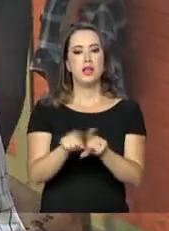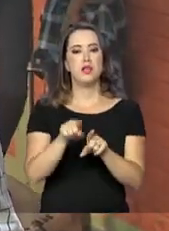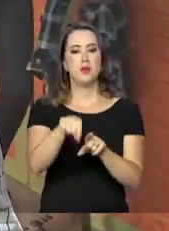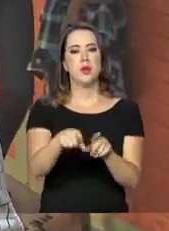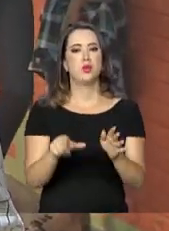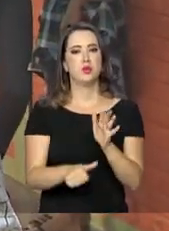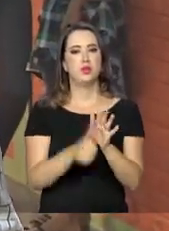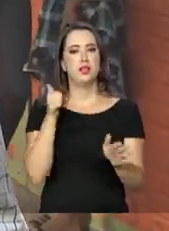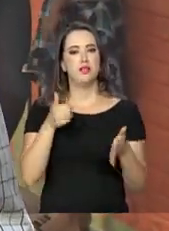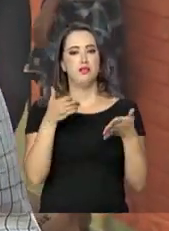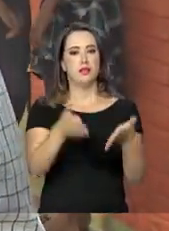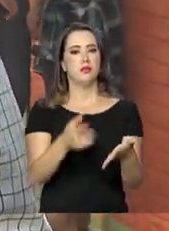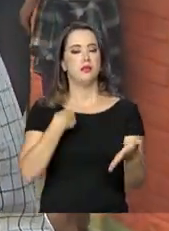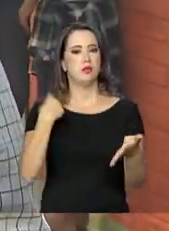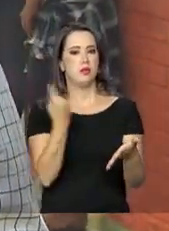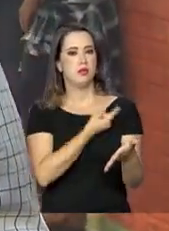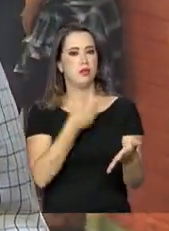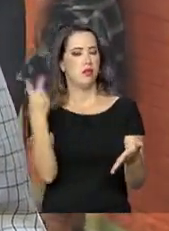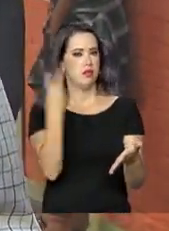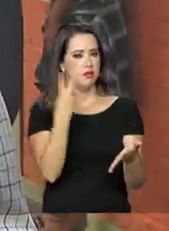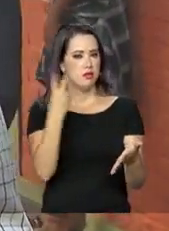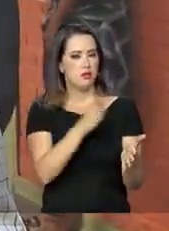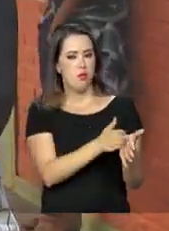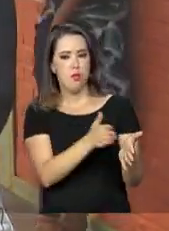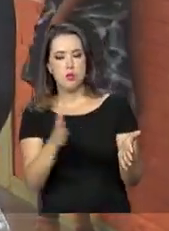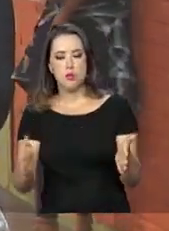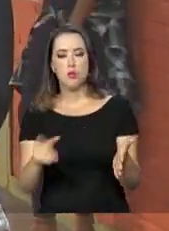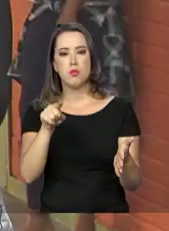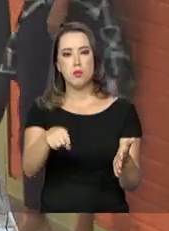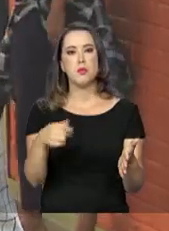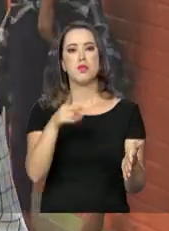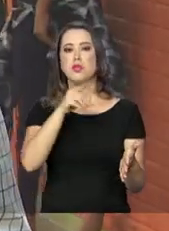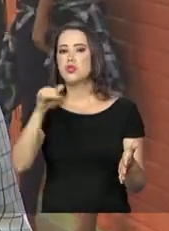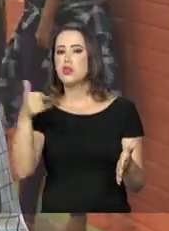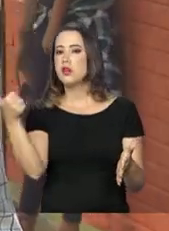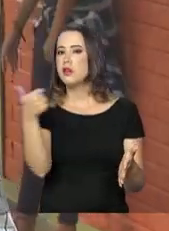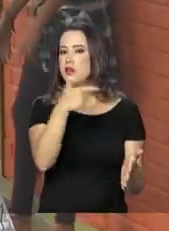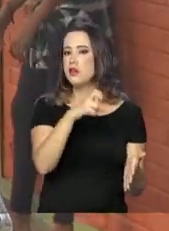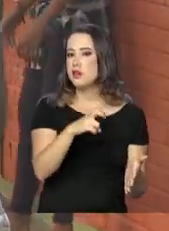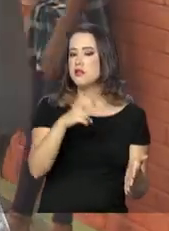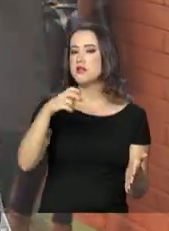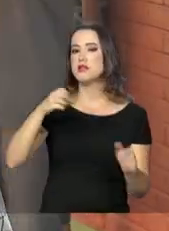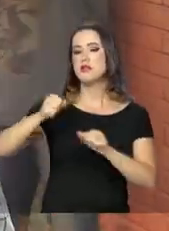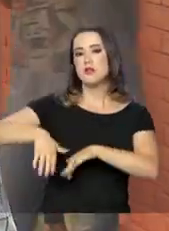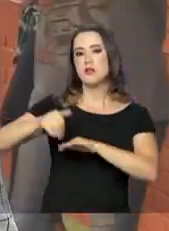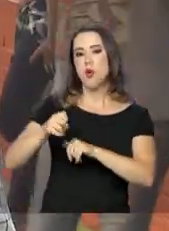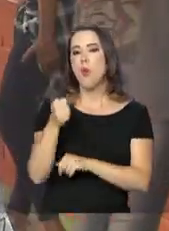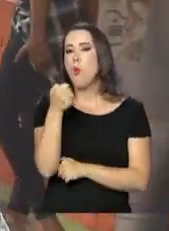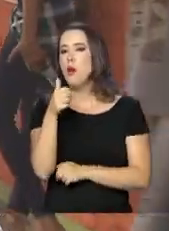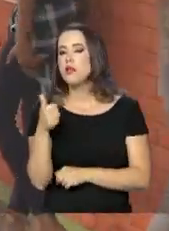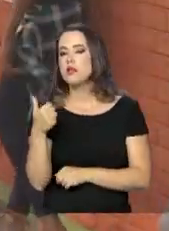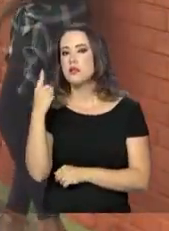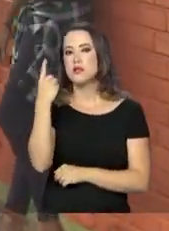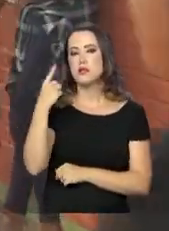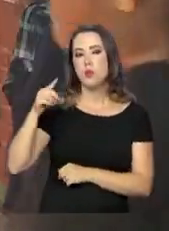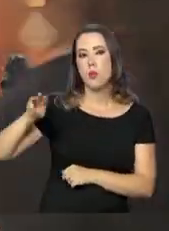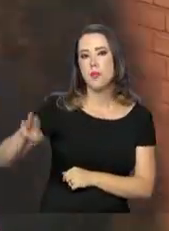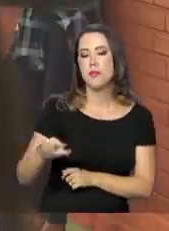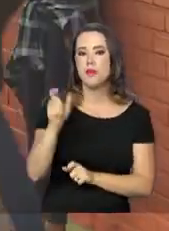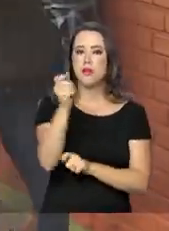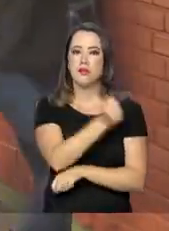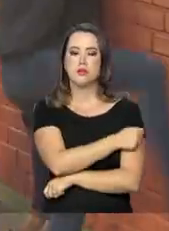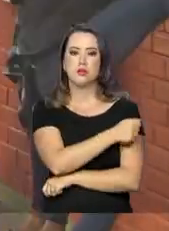Matemática. Para a segunda fase, que acontece no dia 15 de setembro, quase um milhão de alunos